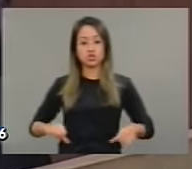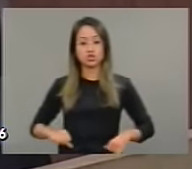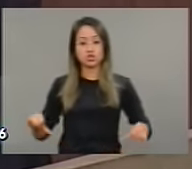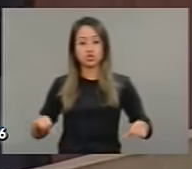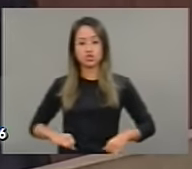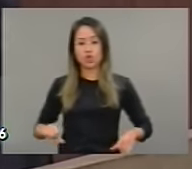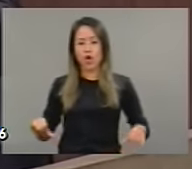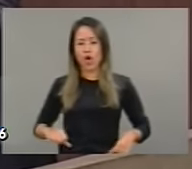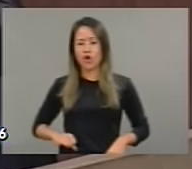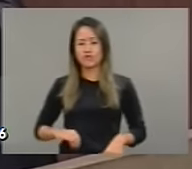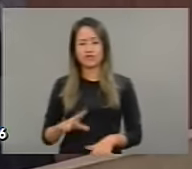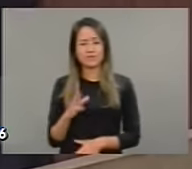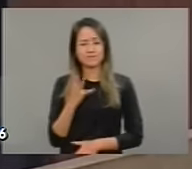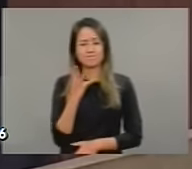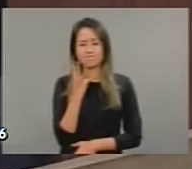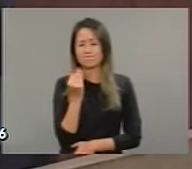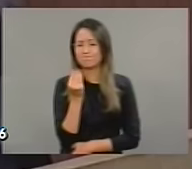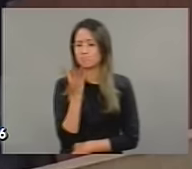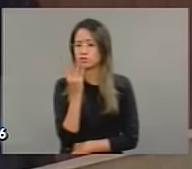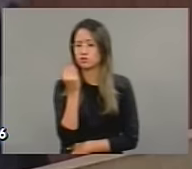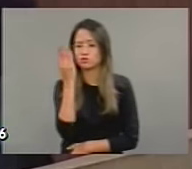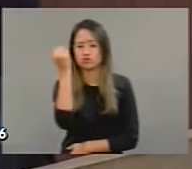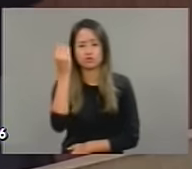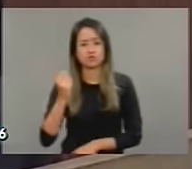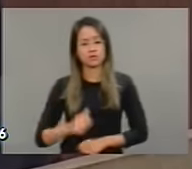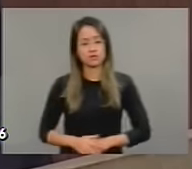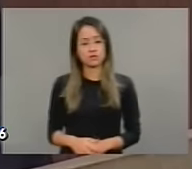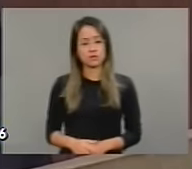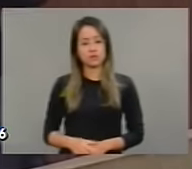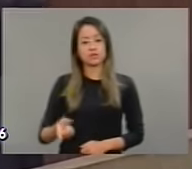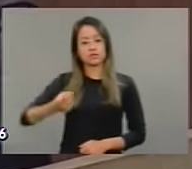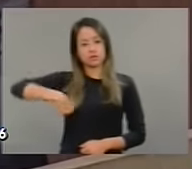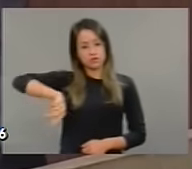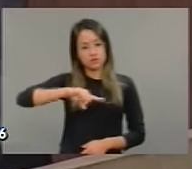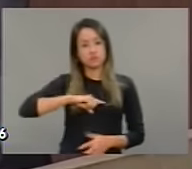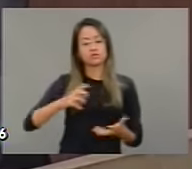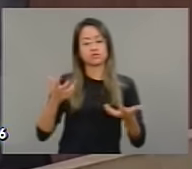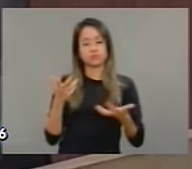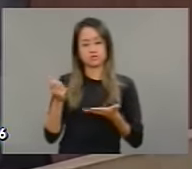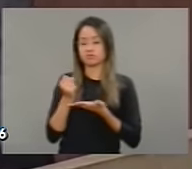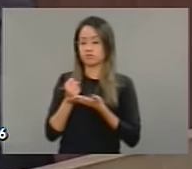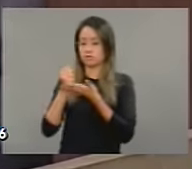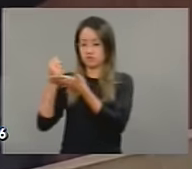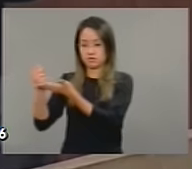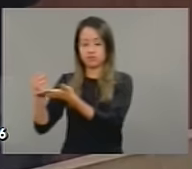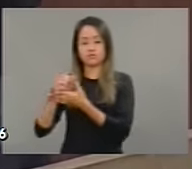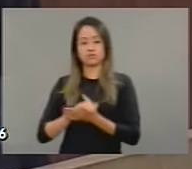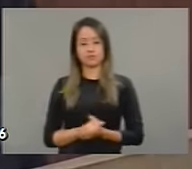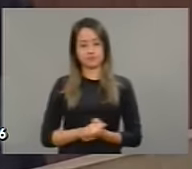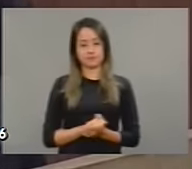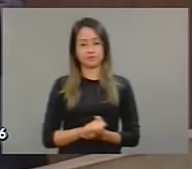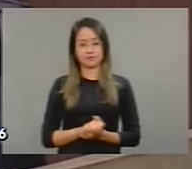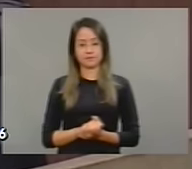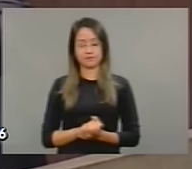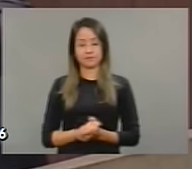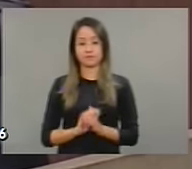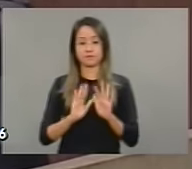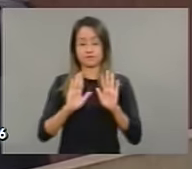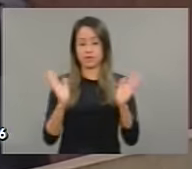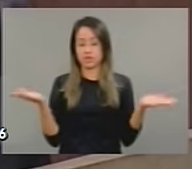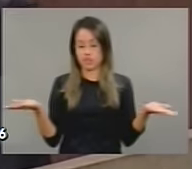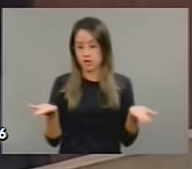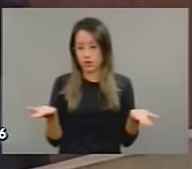pungente, não há dor maior. E nós, a todo momento, nos solidarizamos, os senhores são testemunhas disso. Agora,